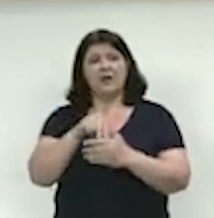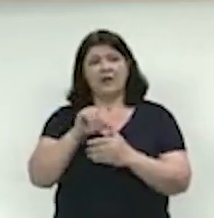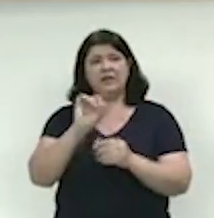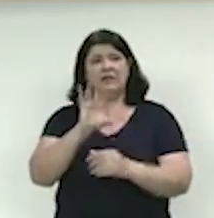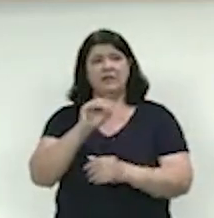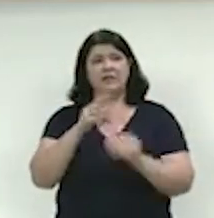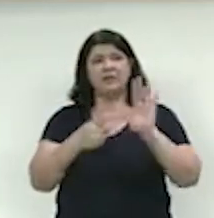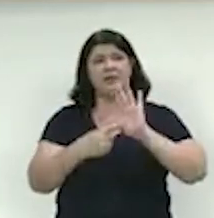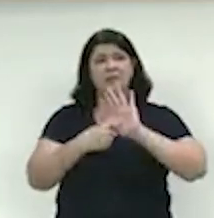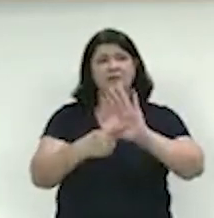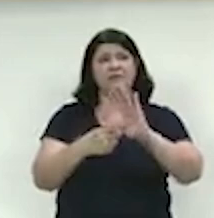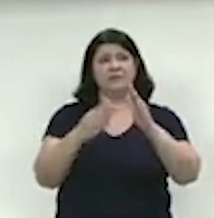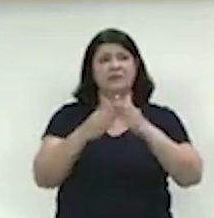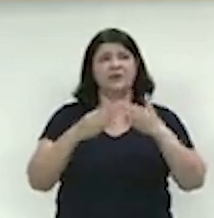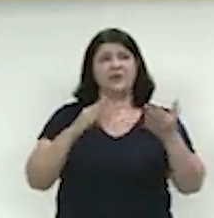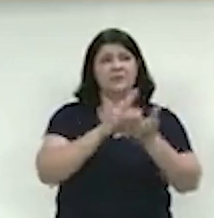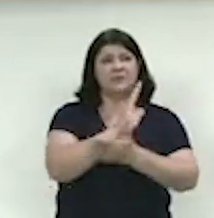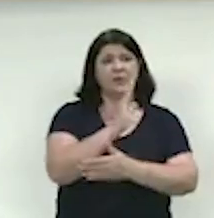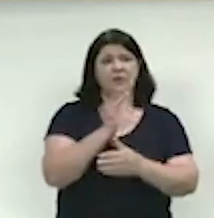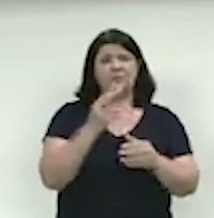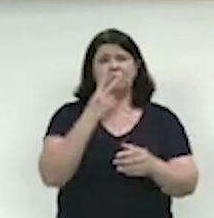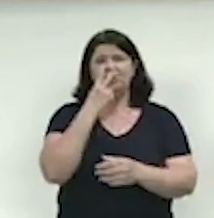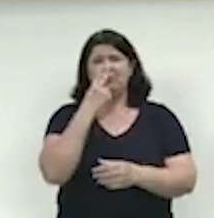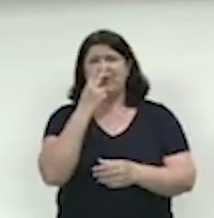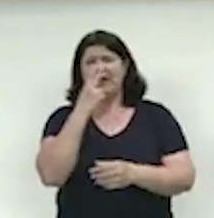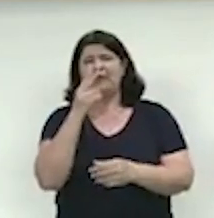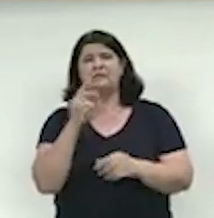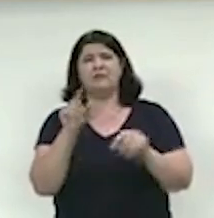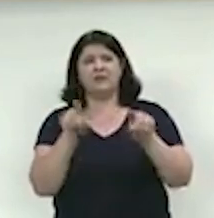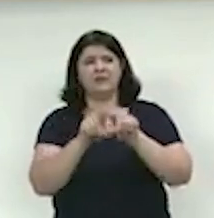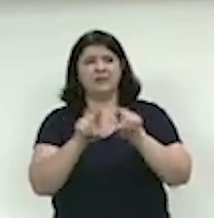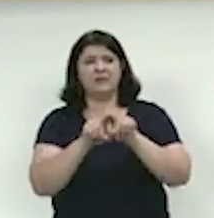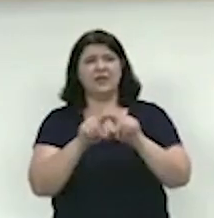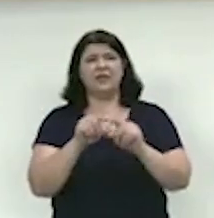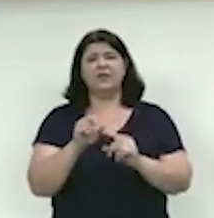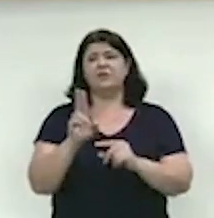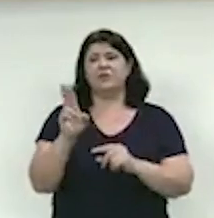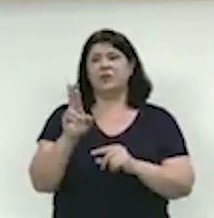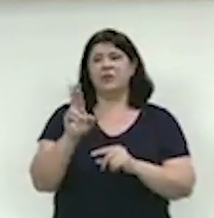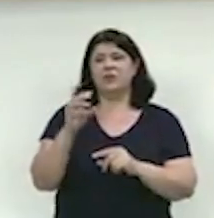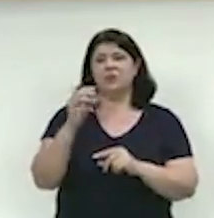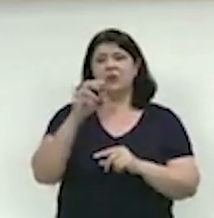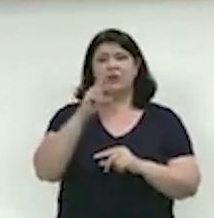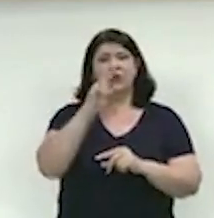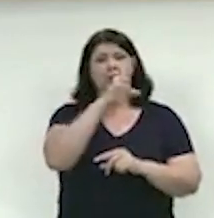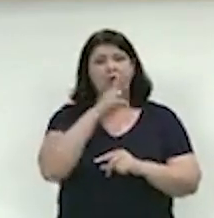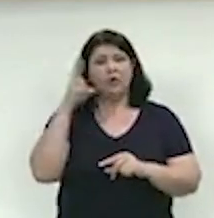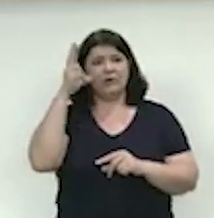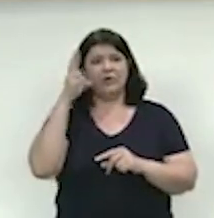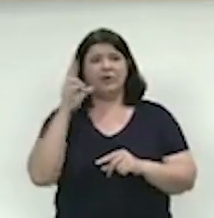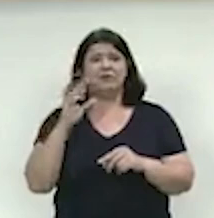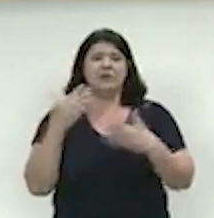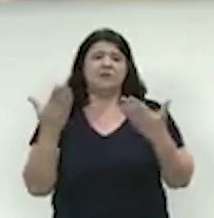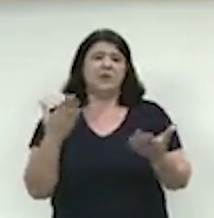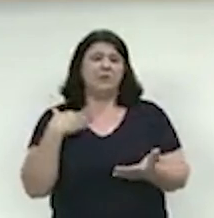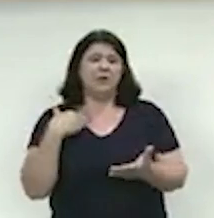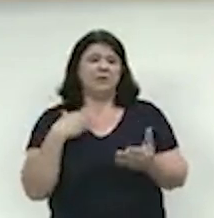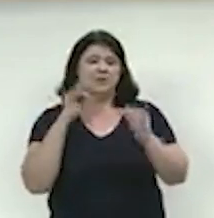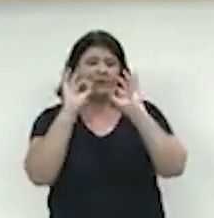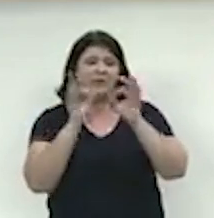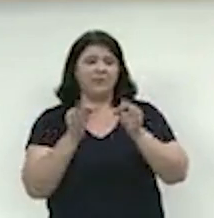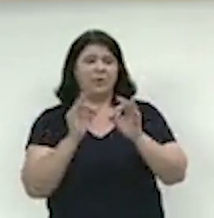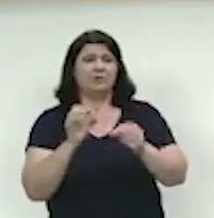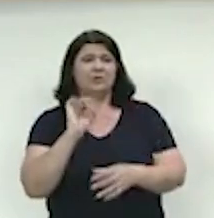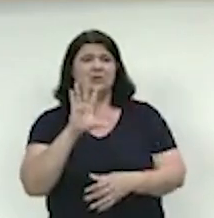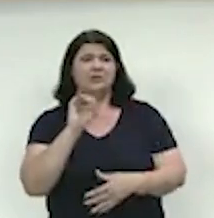um requerimento muito semelhante pelo meu colega Rodrigo Rosário, mas já estava pronto, então não poderia deixar, só para deixar